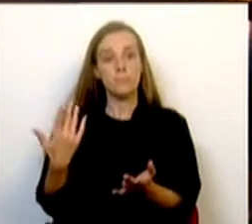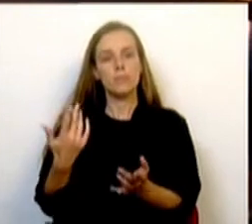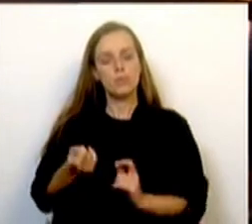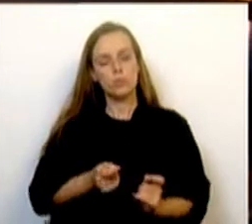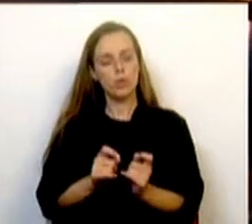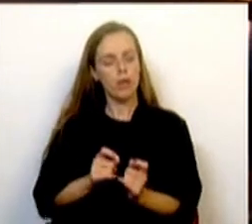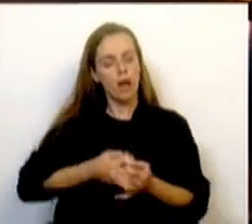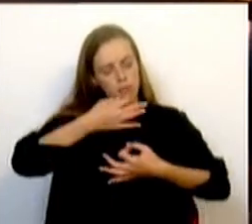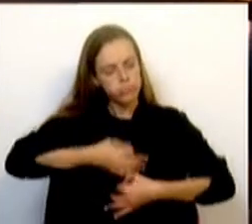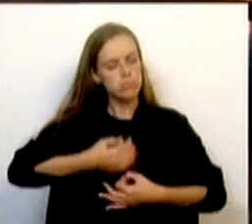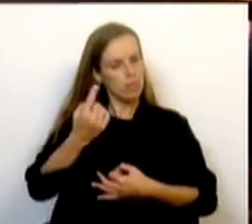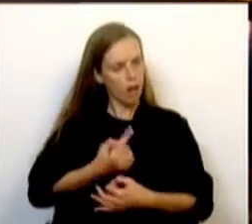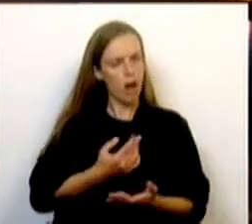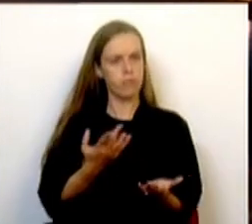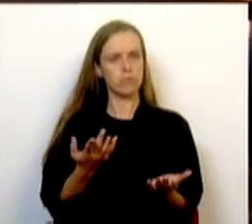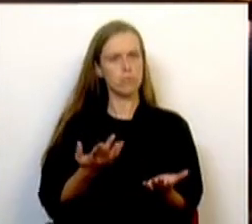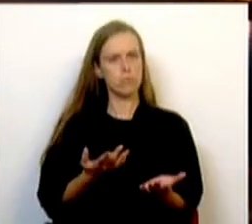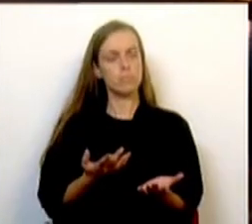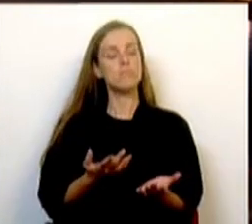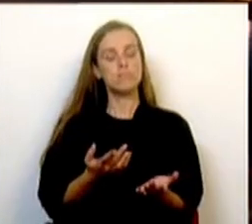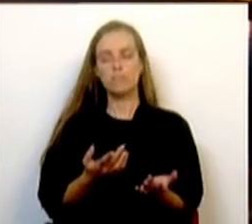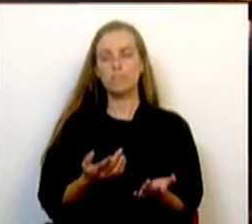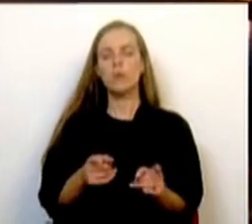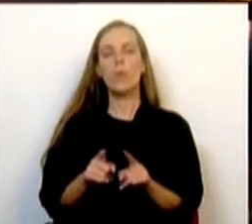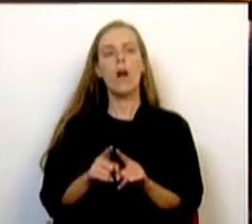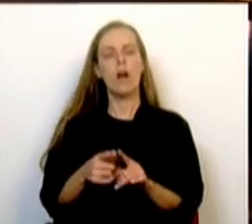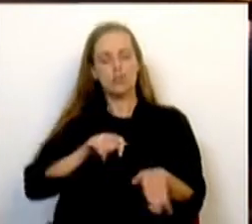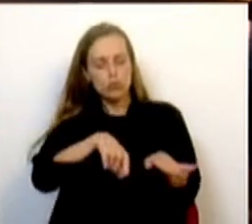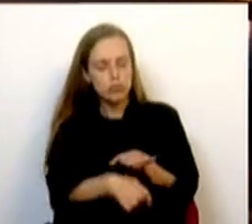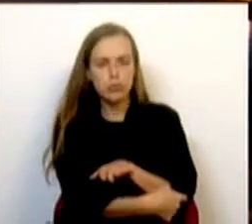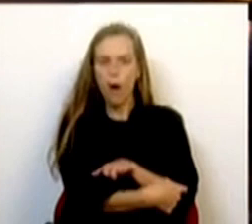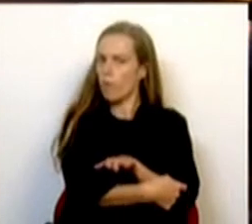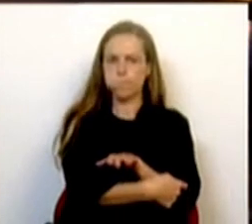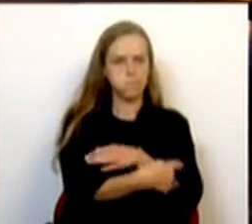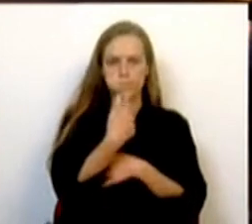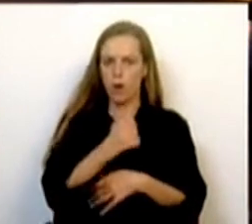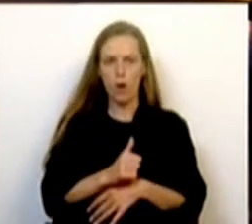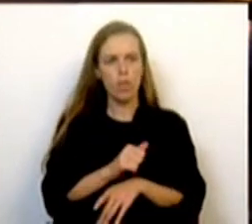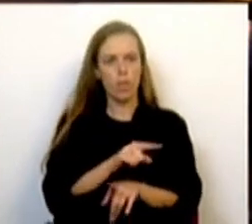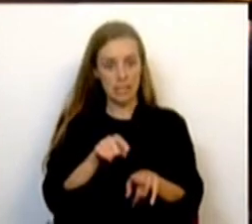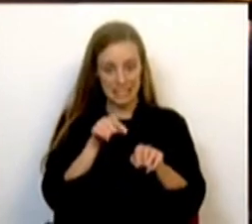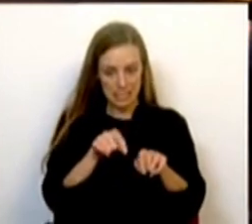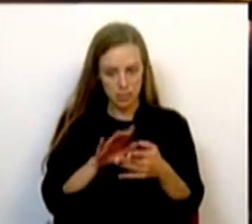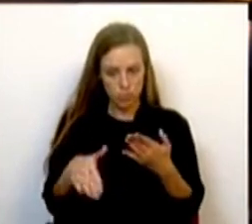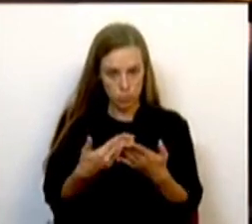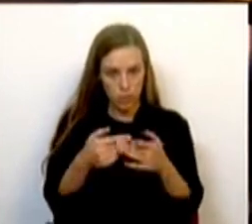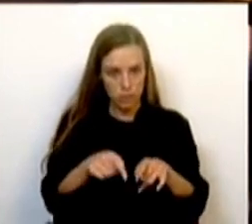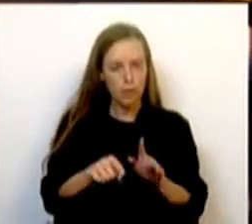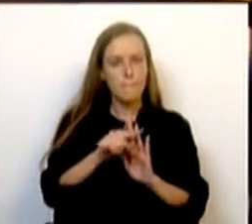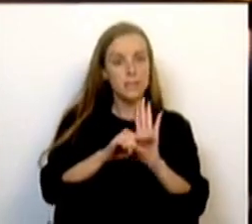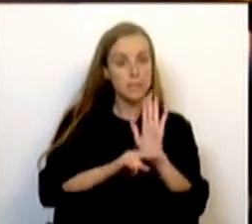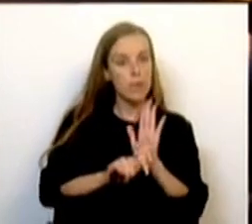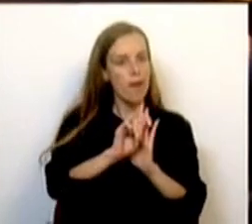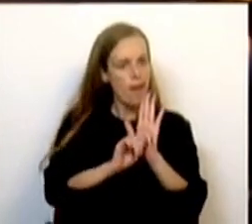afirmar, sem hesitar e com firmeza, que não há espaço para a corrupção e esta proposta responde à defesa dos princípios da